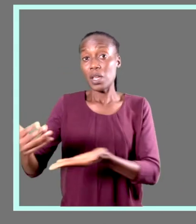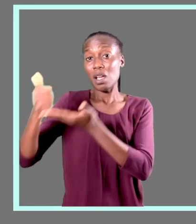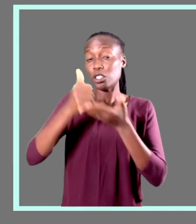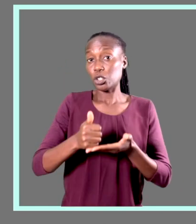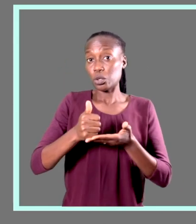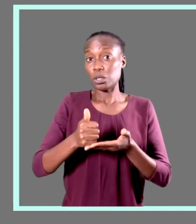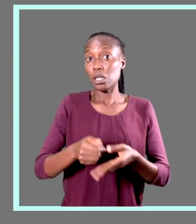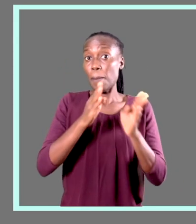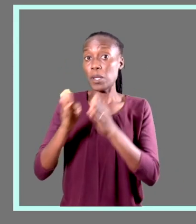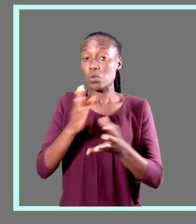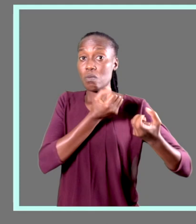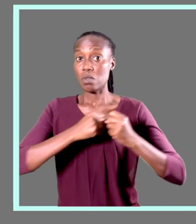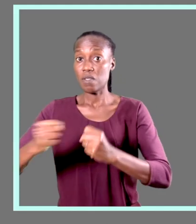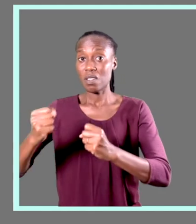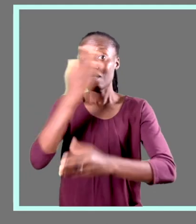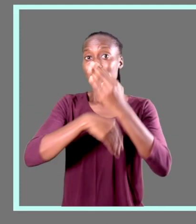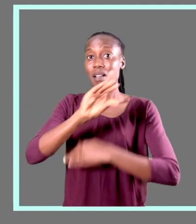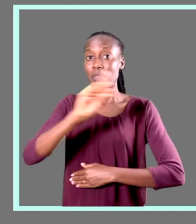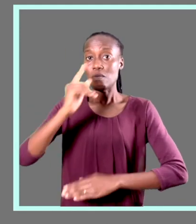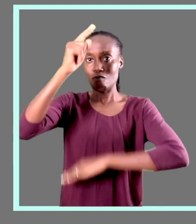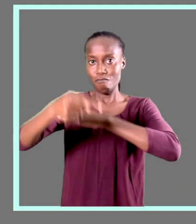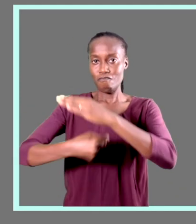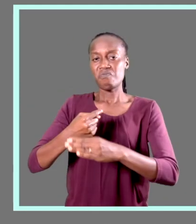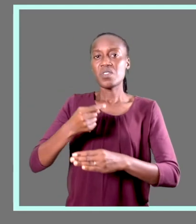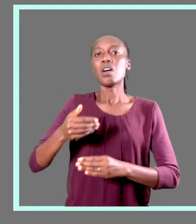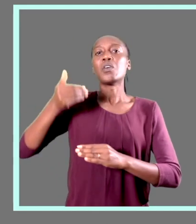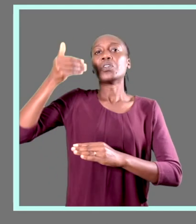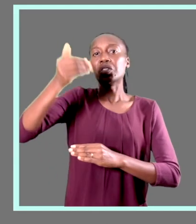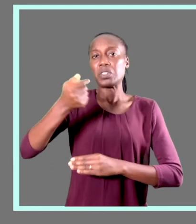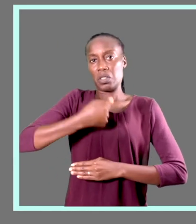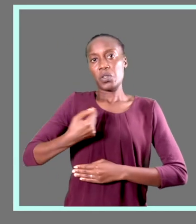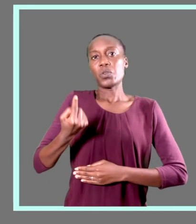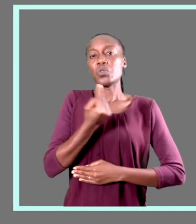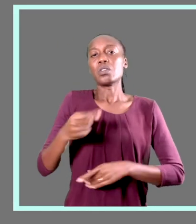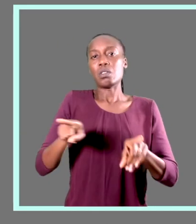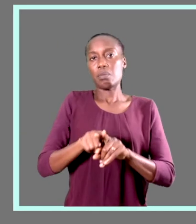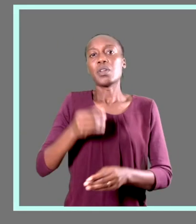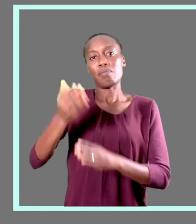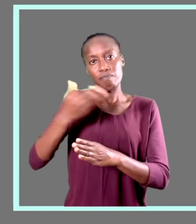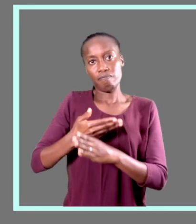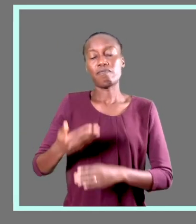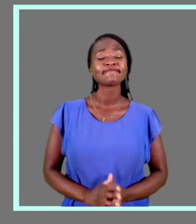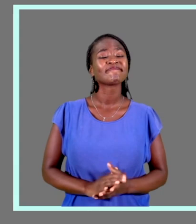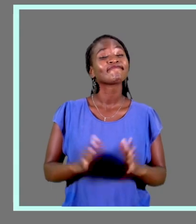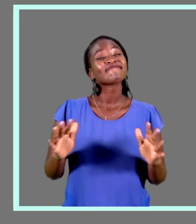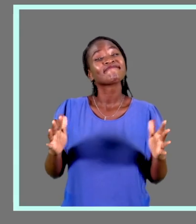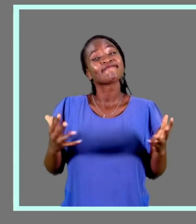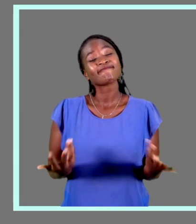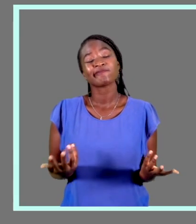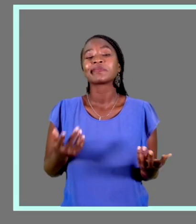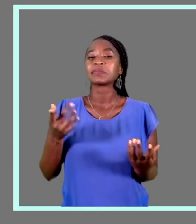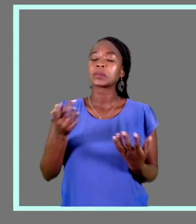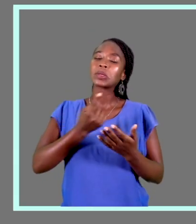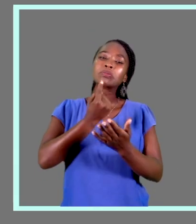em casa, com a ajuda de ativistas do ADEMO, às vezes, eu também aqui em casa faço. Porém,